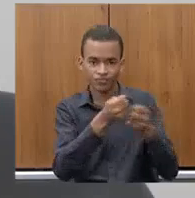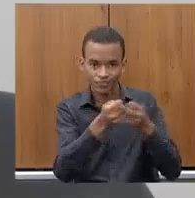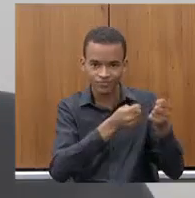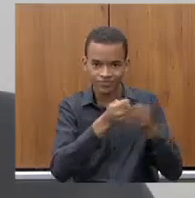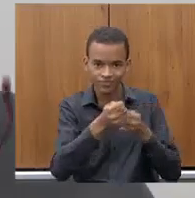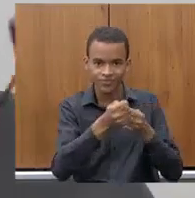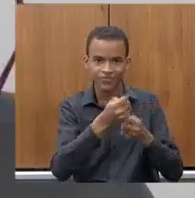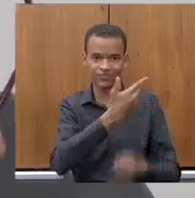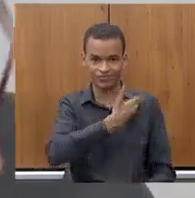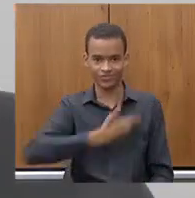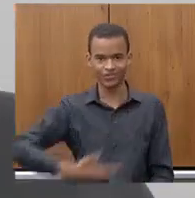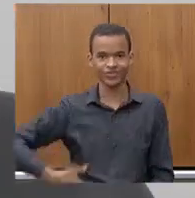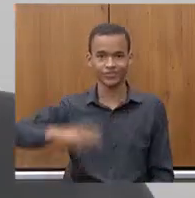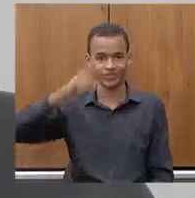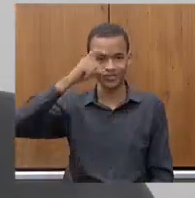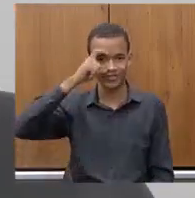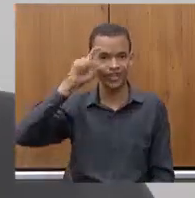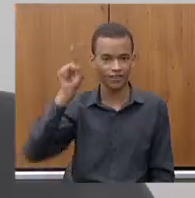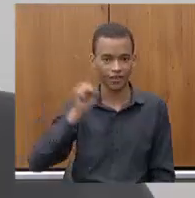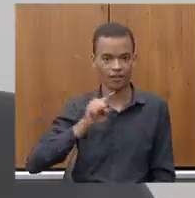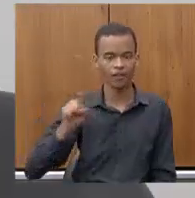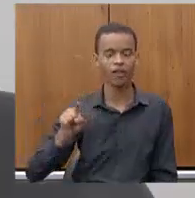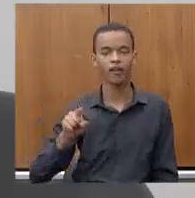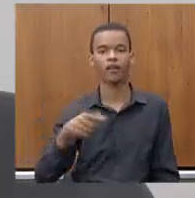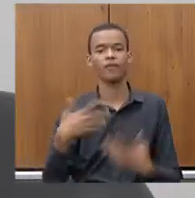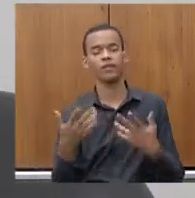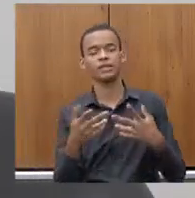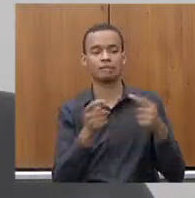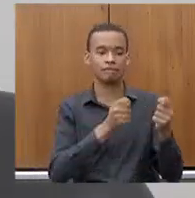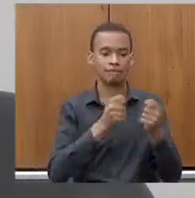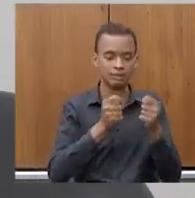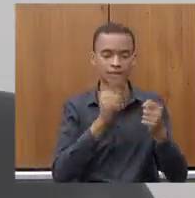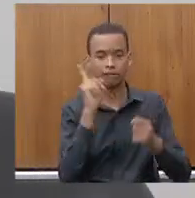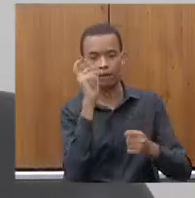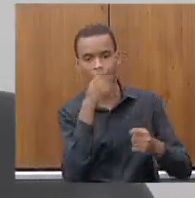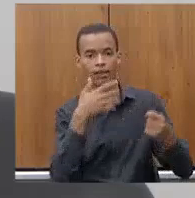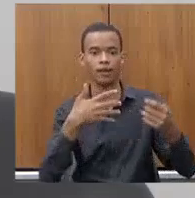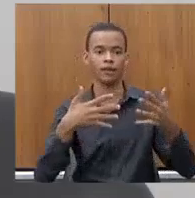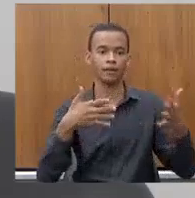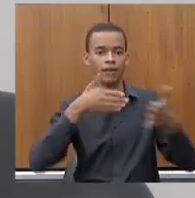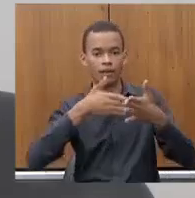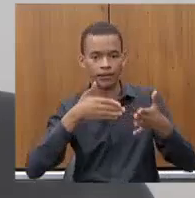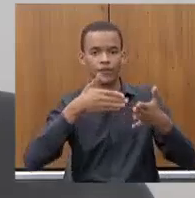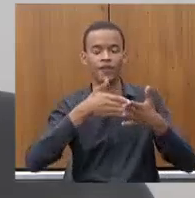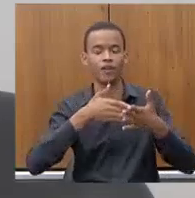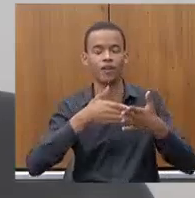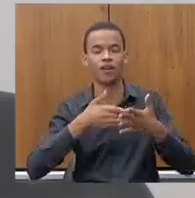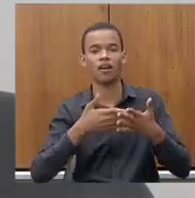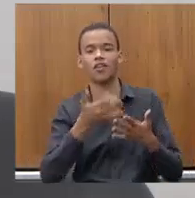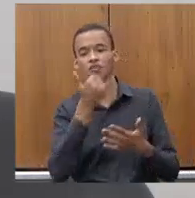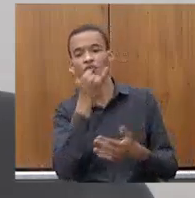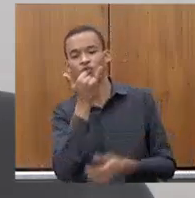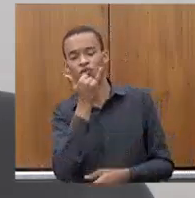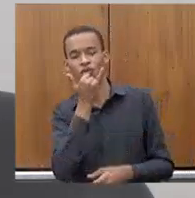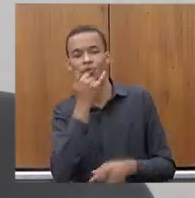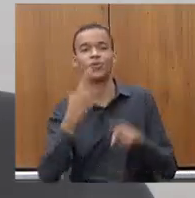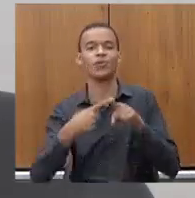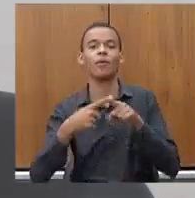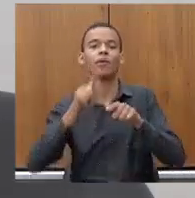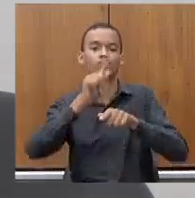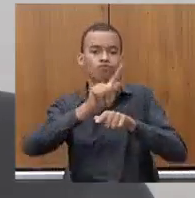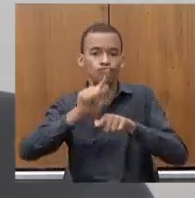o governo Zema, continuam justificando a não gestão ou a gestão